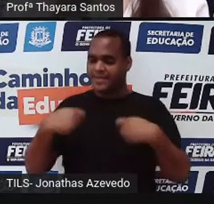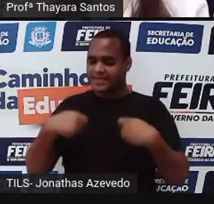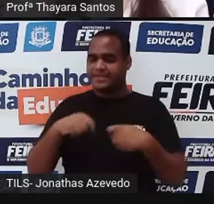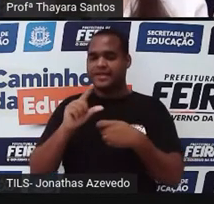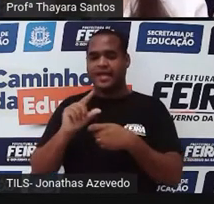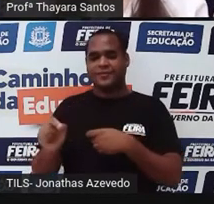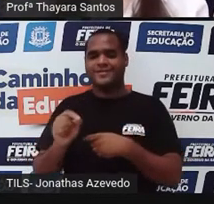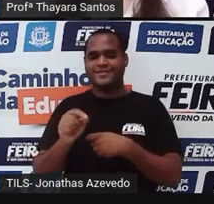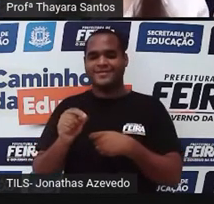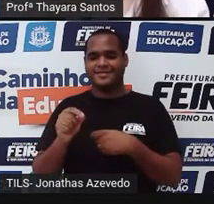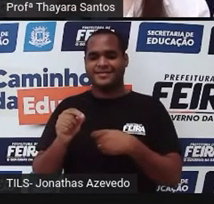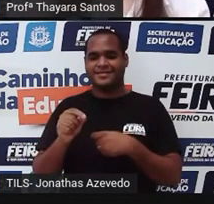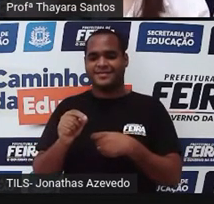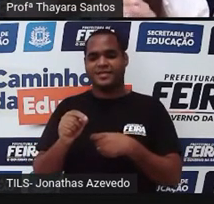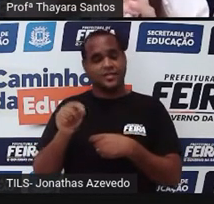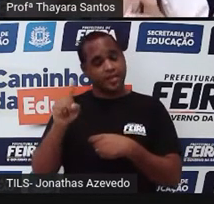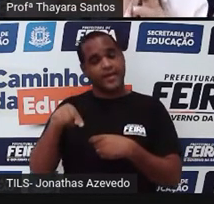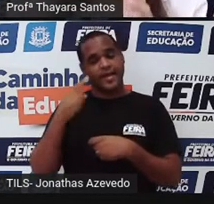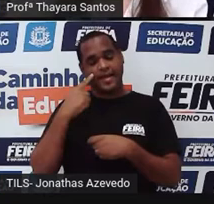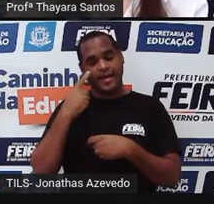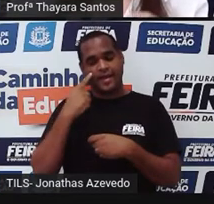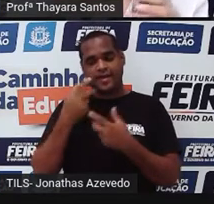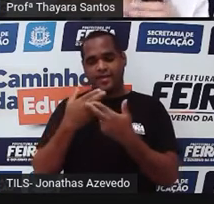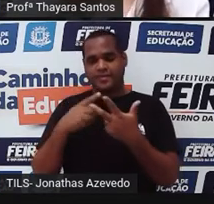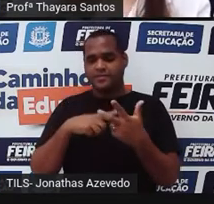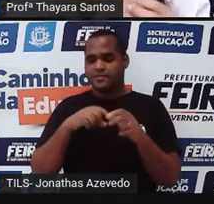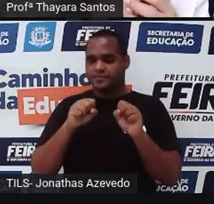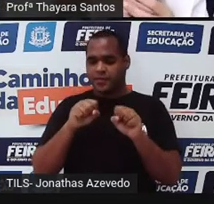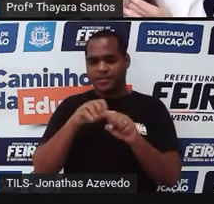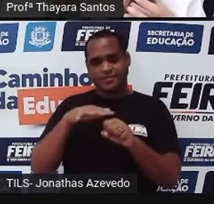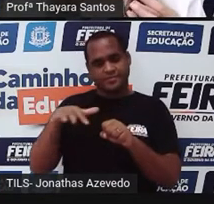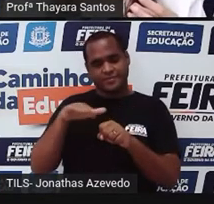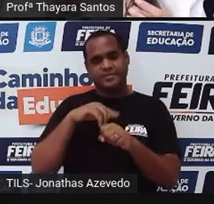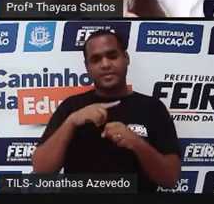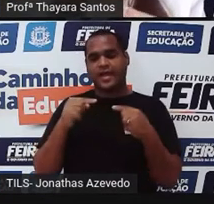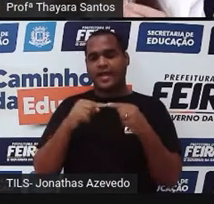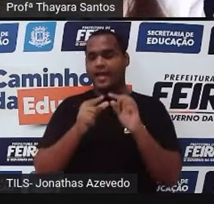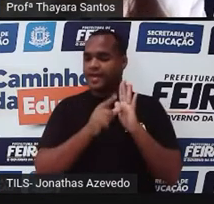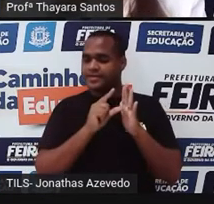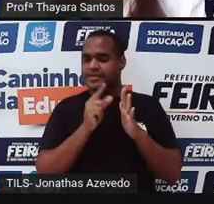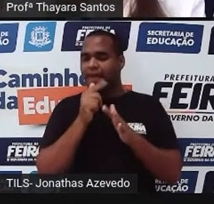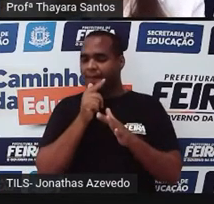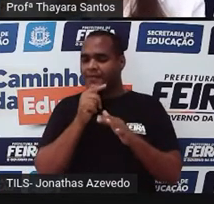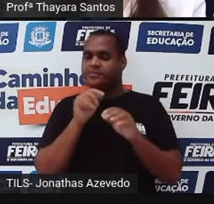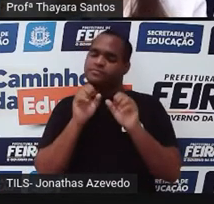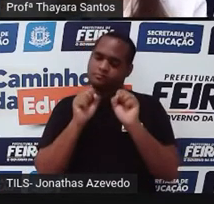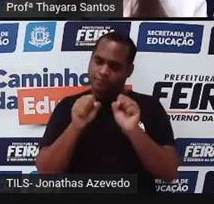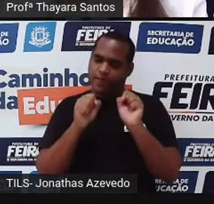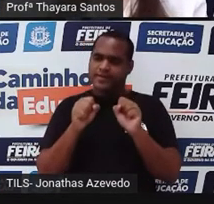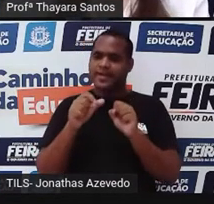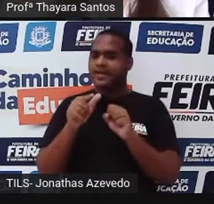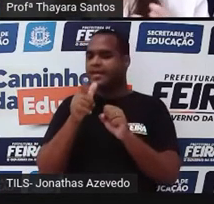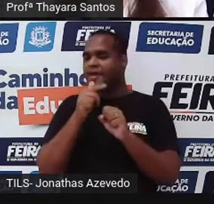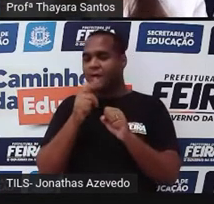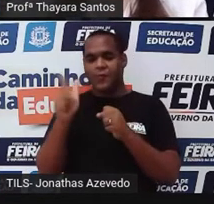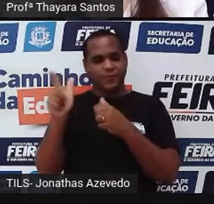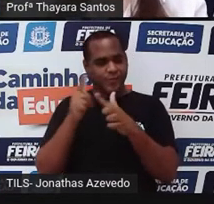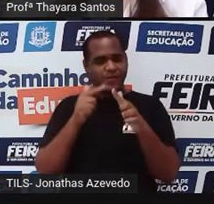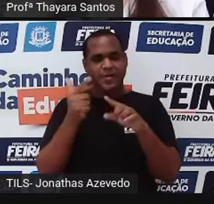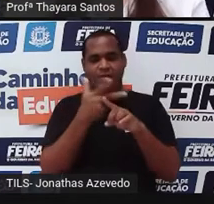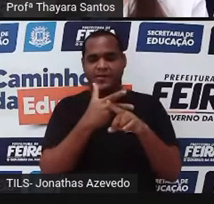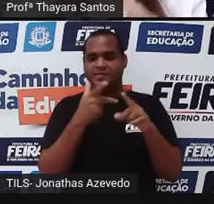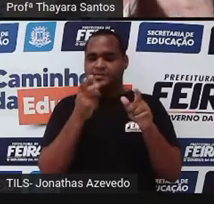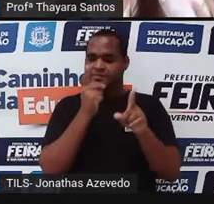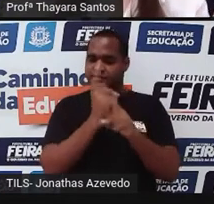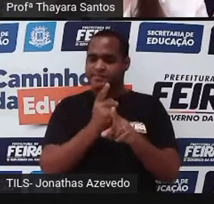porque a bolinha de gude entrou e ela vai ocupar o espaço que antes era da água. E essa água tem que procurar um outro espaço para